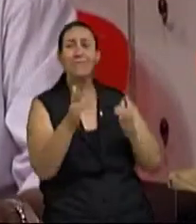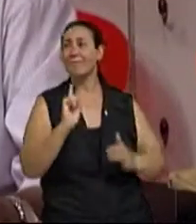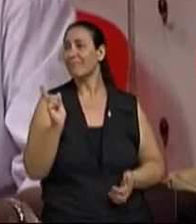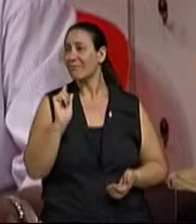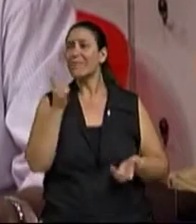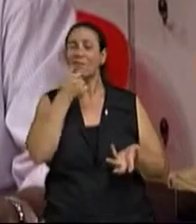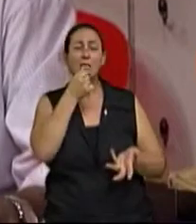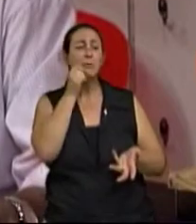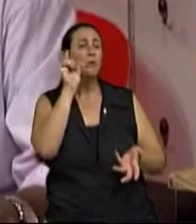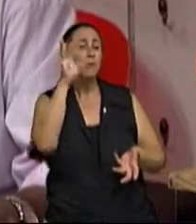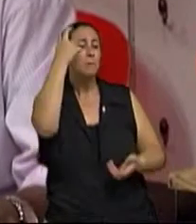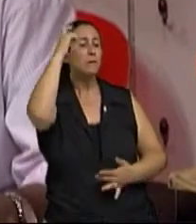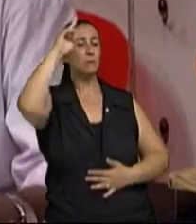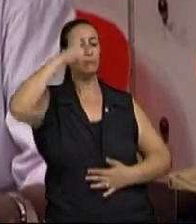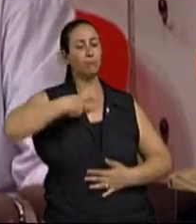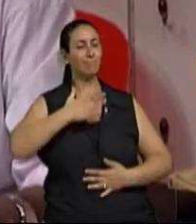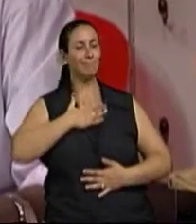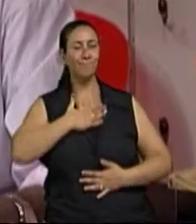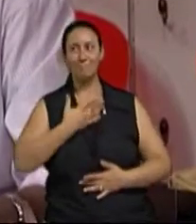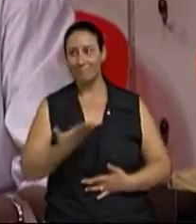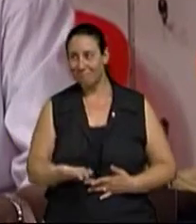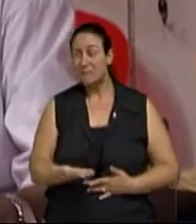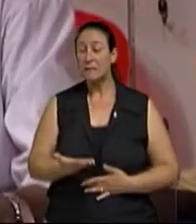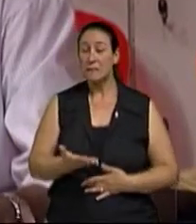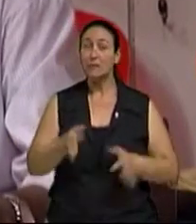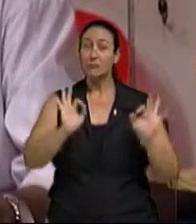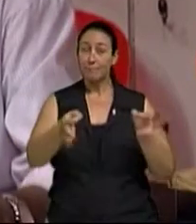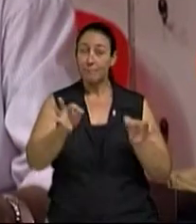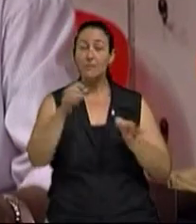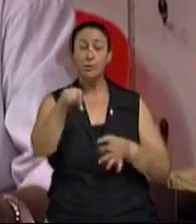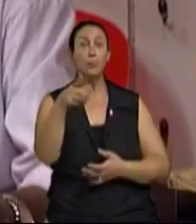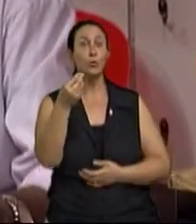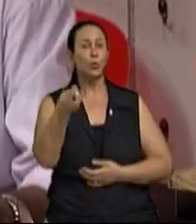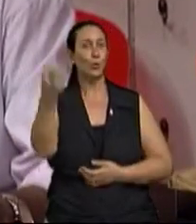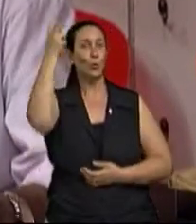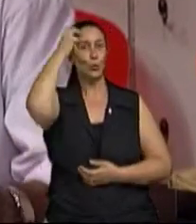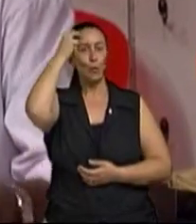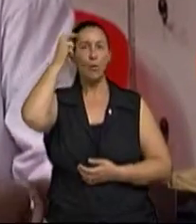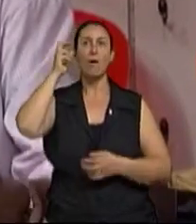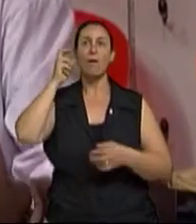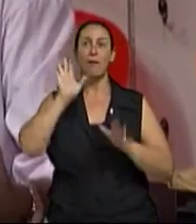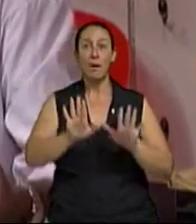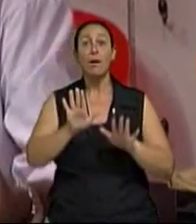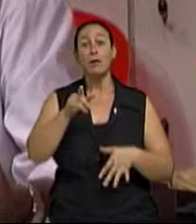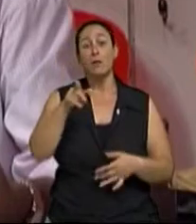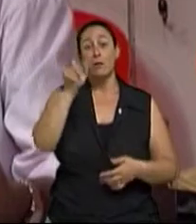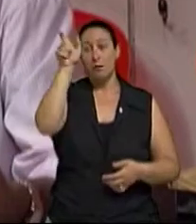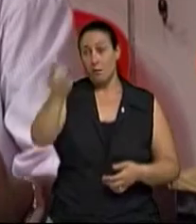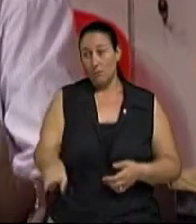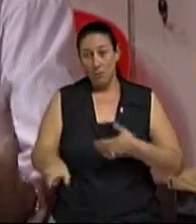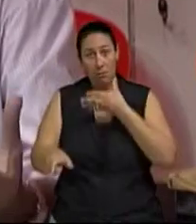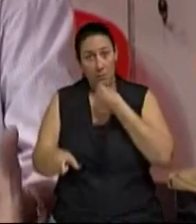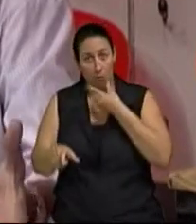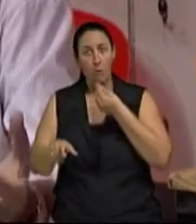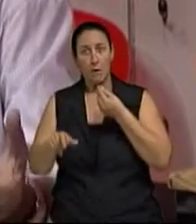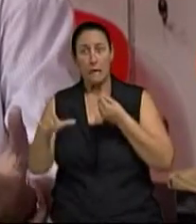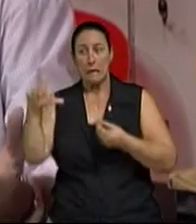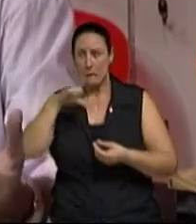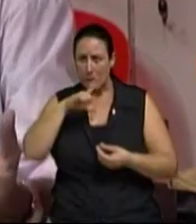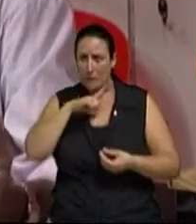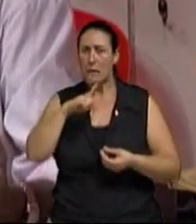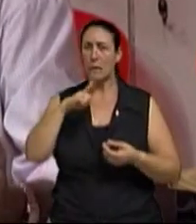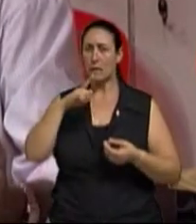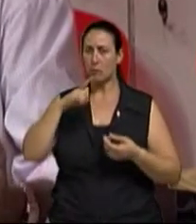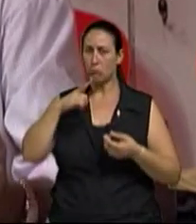é uma questão que eu gosto sempre de destacar, isso é mais cultural do que real. Ou seja, um homem que realmente se realiza